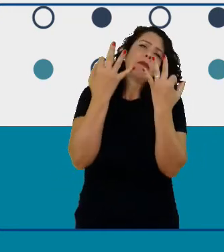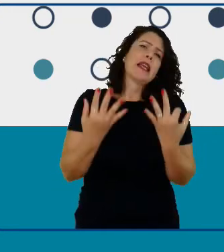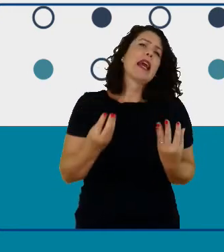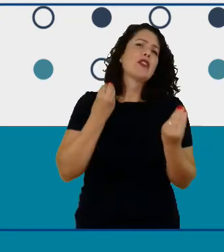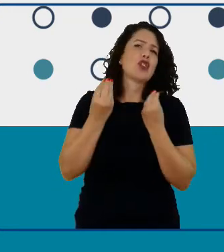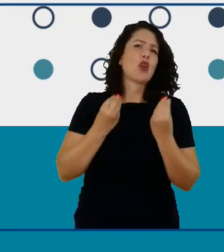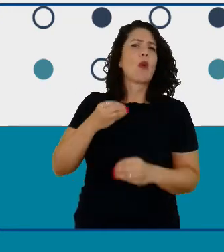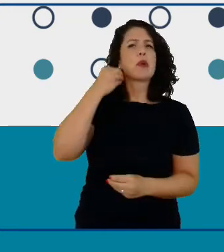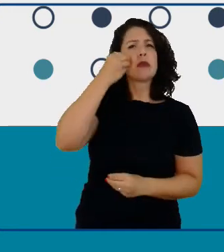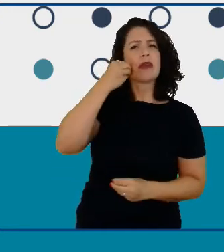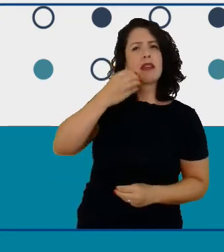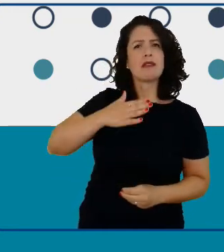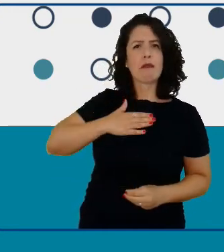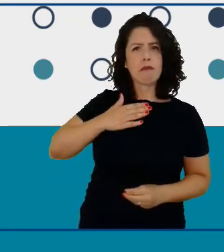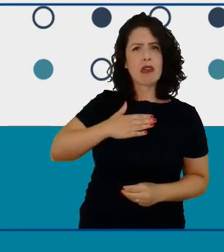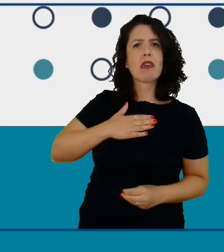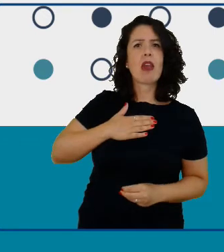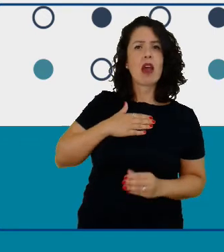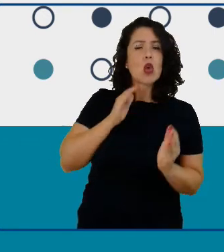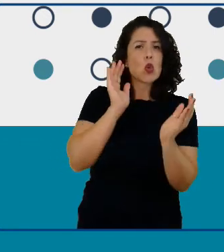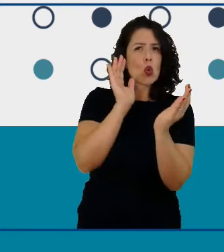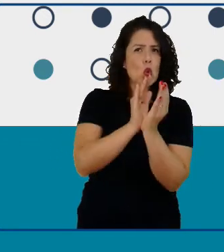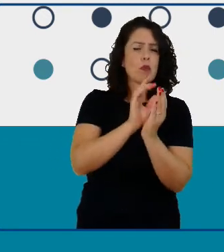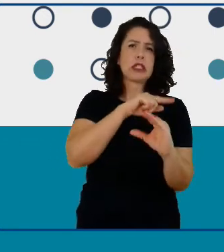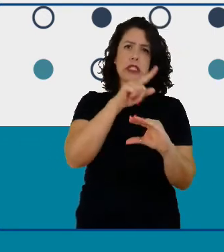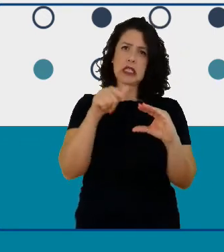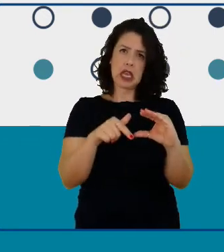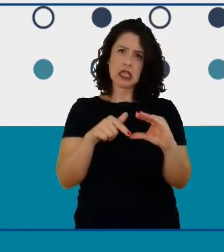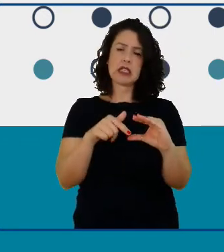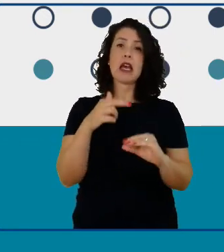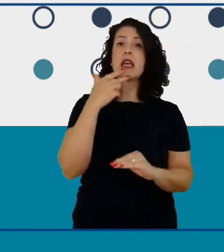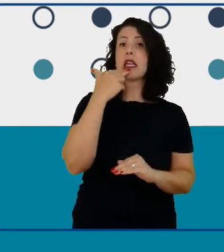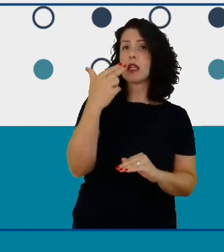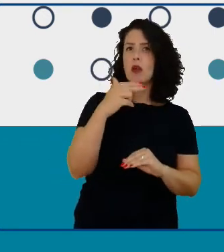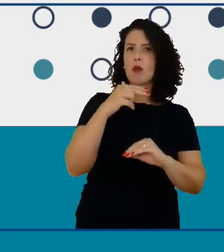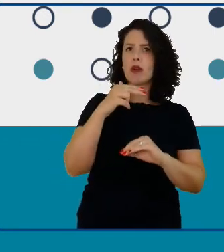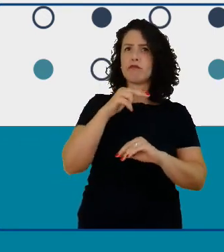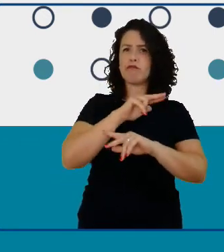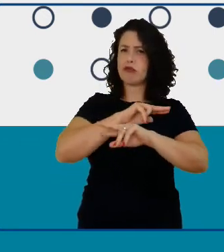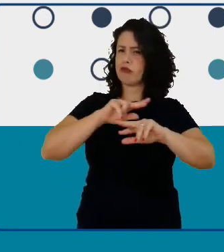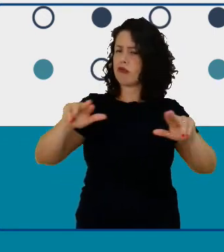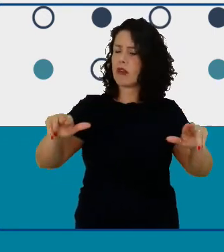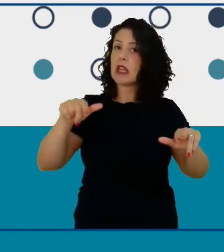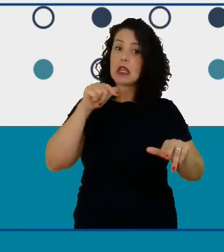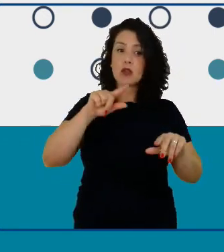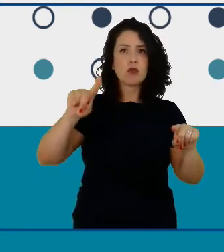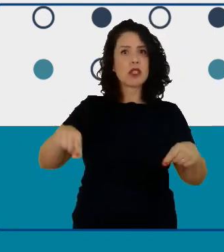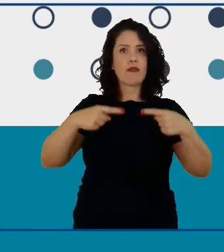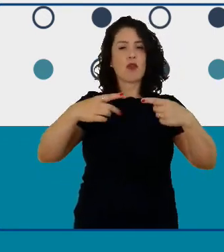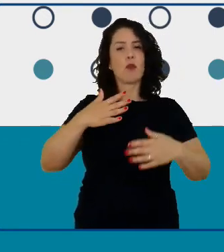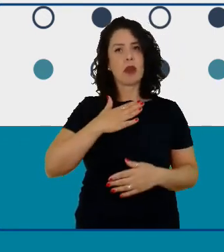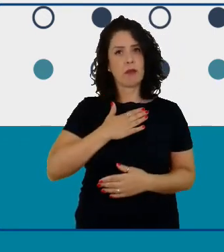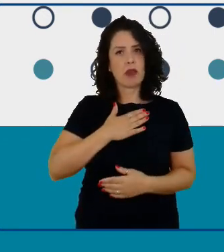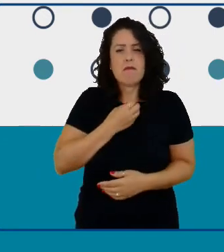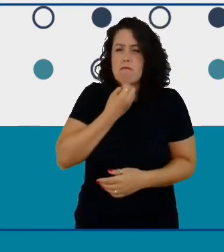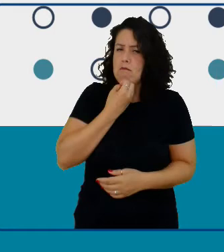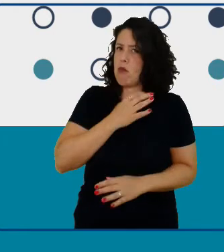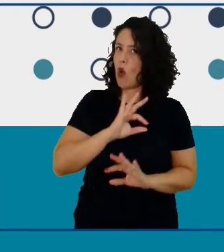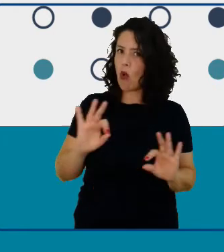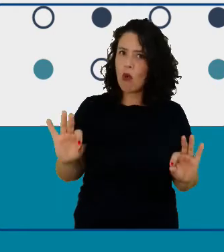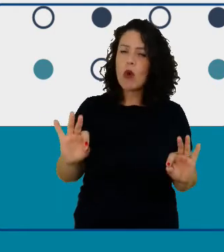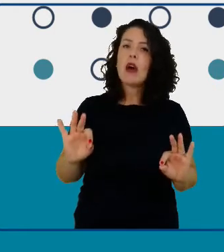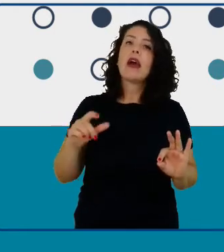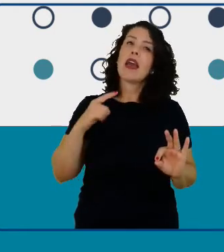diferentes idiomas e para mim foi um e para mim foi um desafio e vai ser sempre um desafio que bom eu costumo